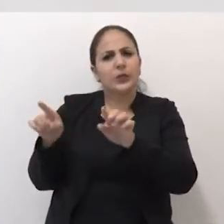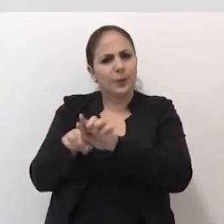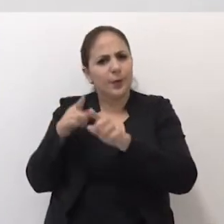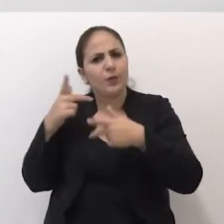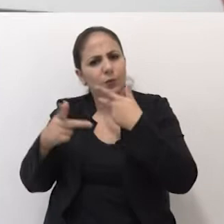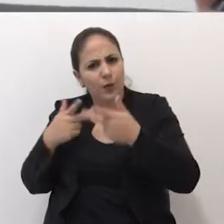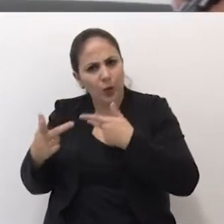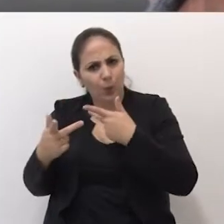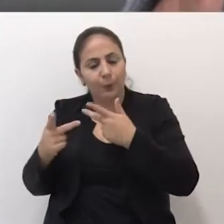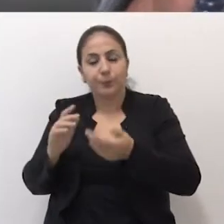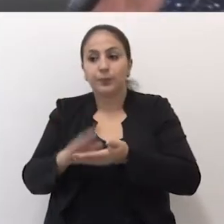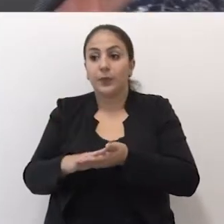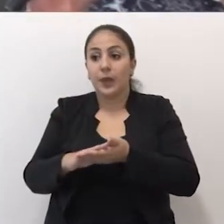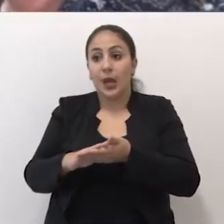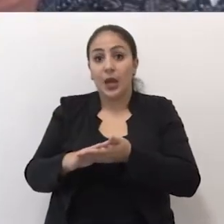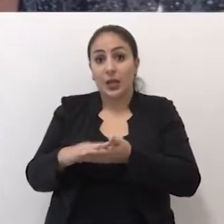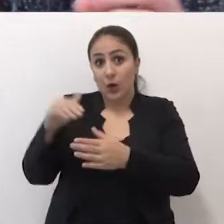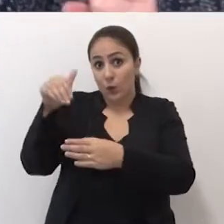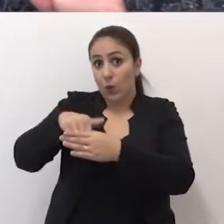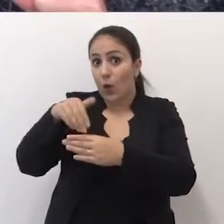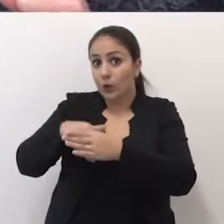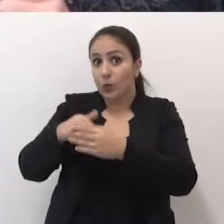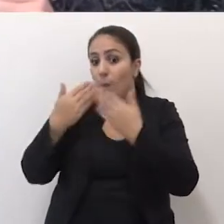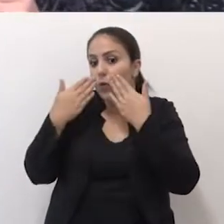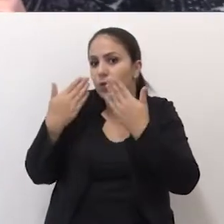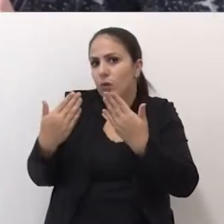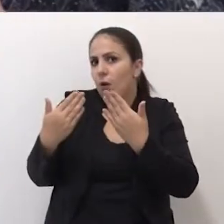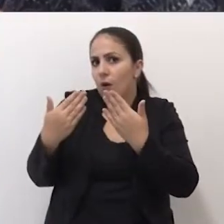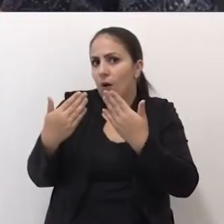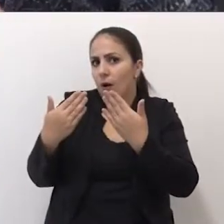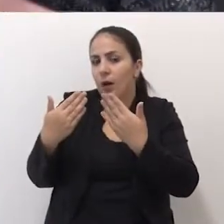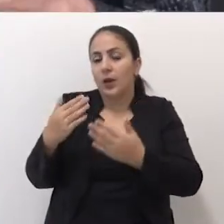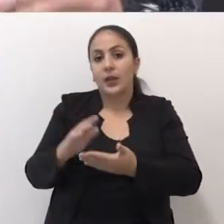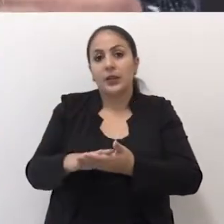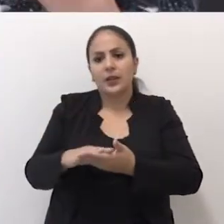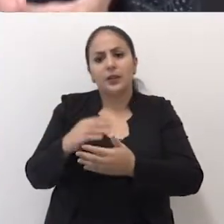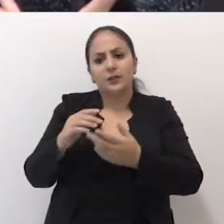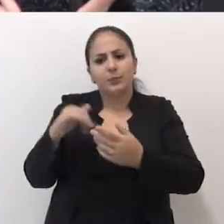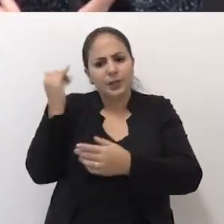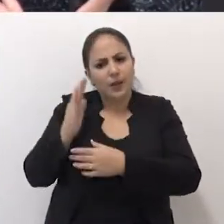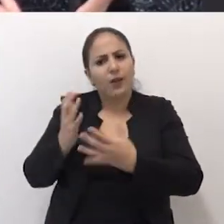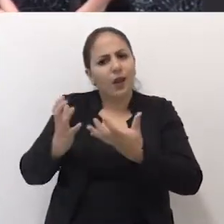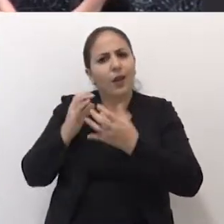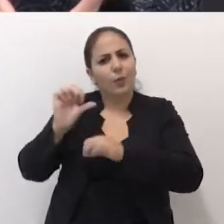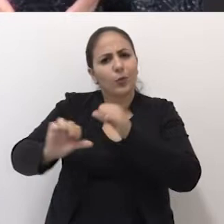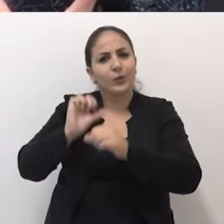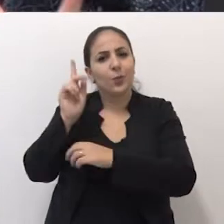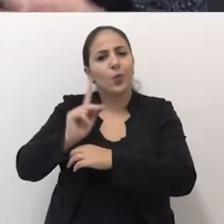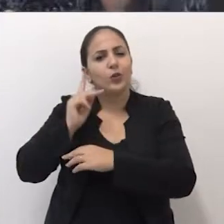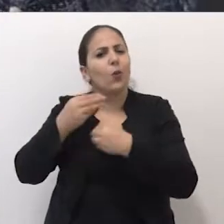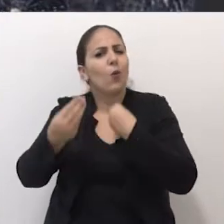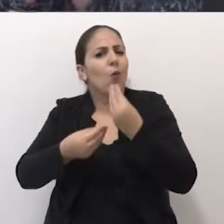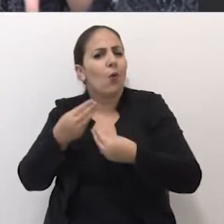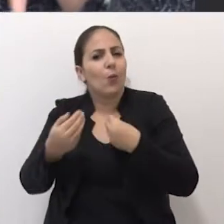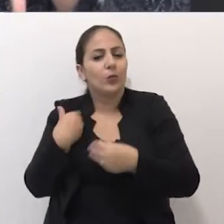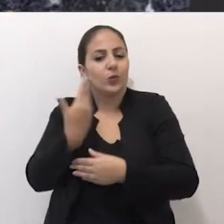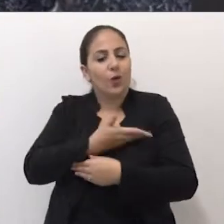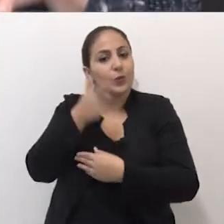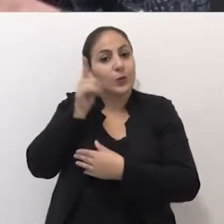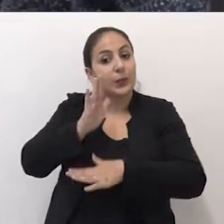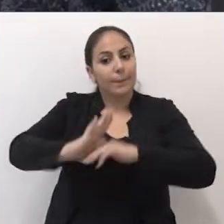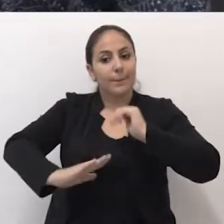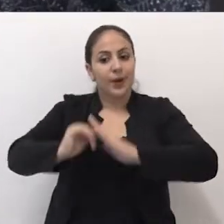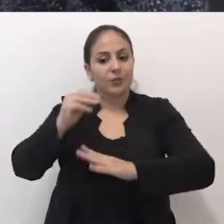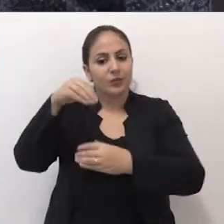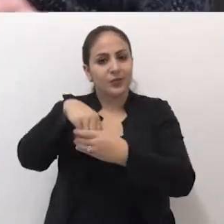enfatizou que as urnas mostraram que os brasileiros querem mudança na política. De que forma a gente, então, pode colocar isso em prática